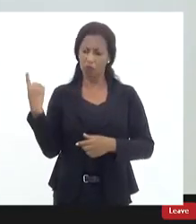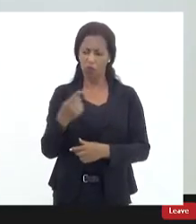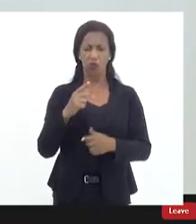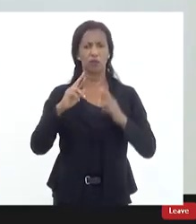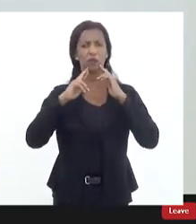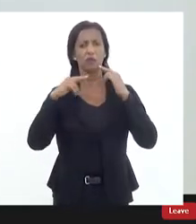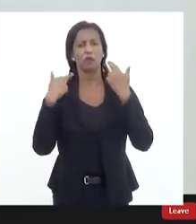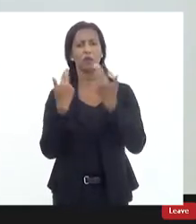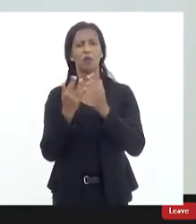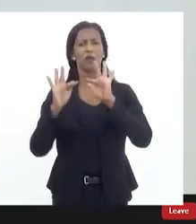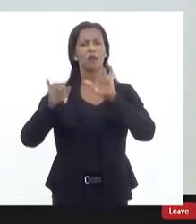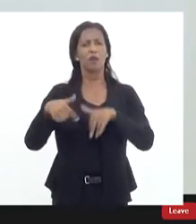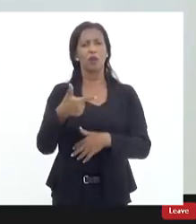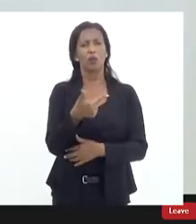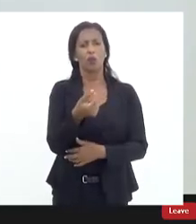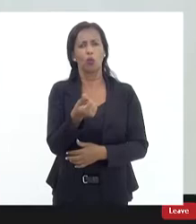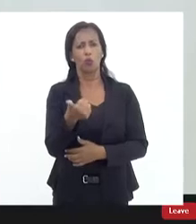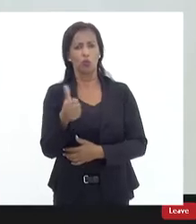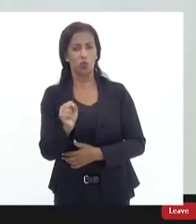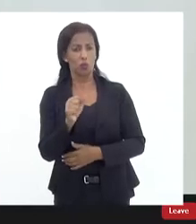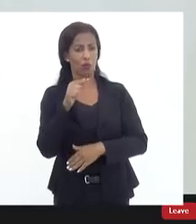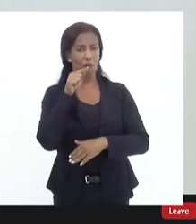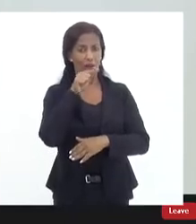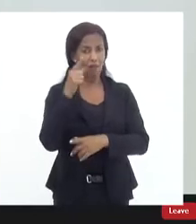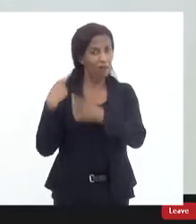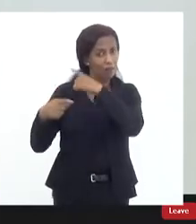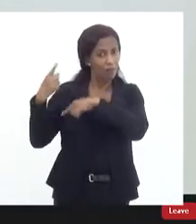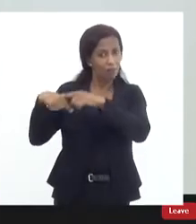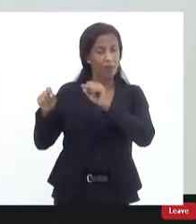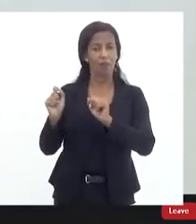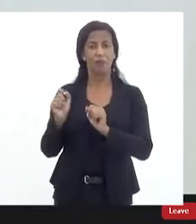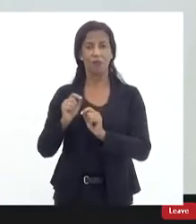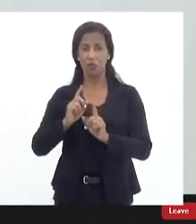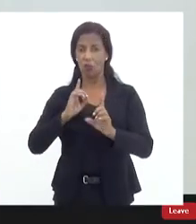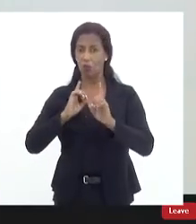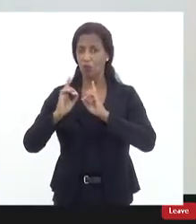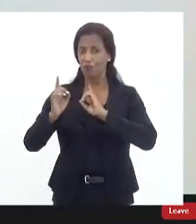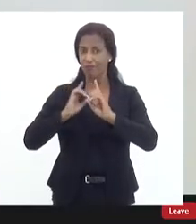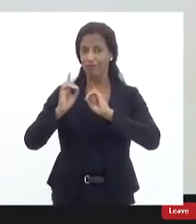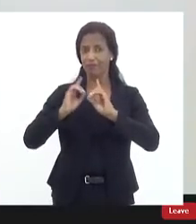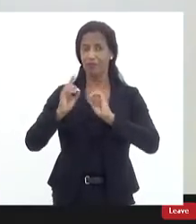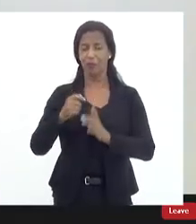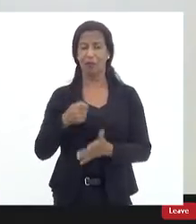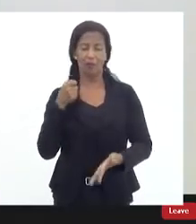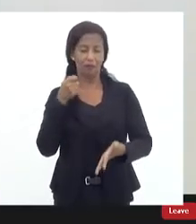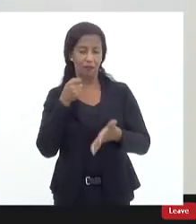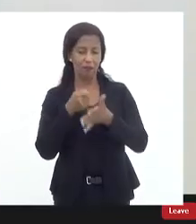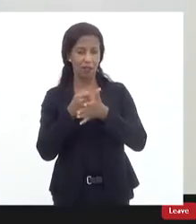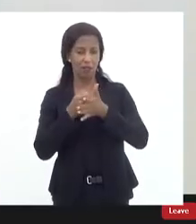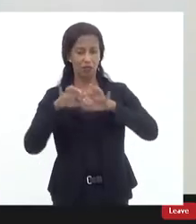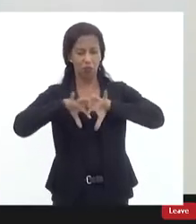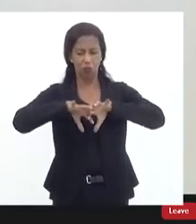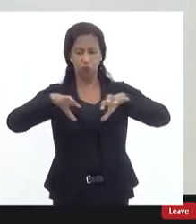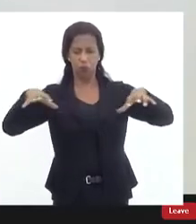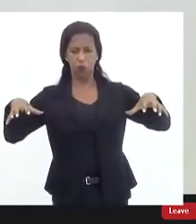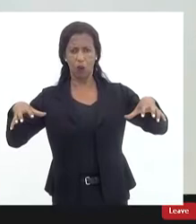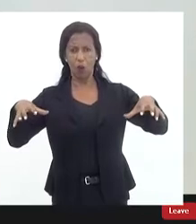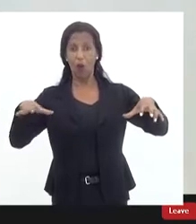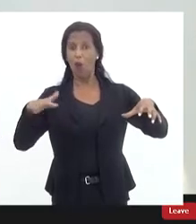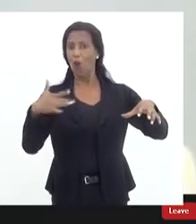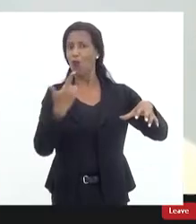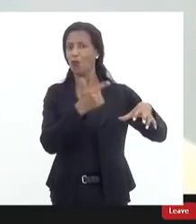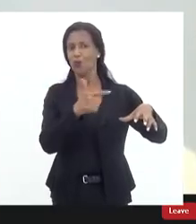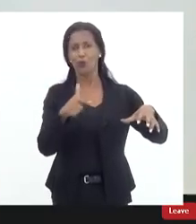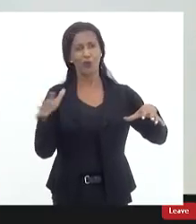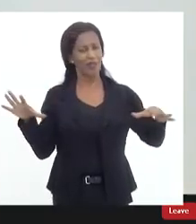e naquela ocasião foi interessante ouvir esse debate dessa tentativa de separação quando não existe